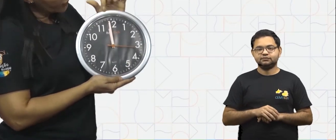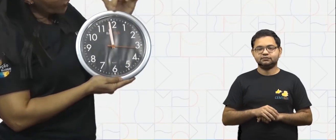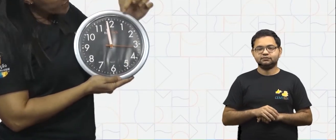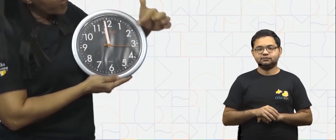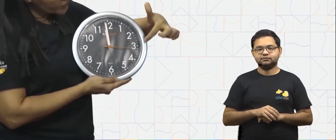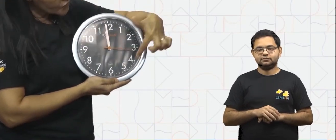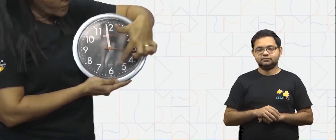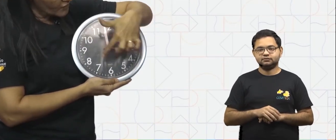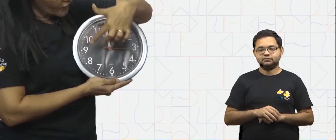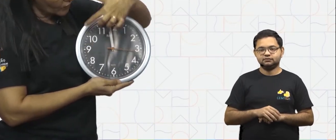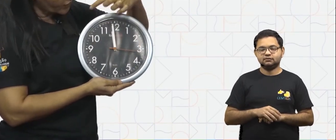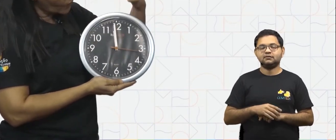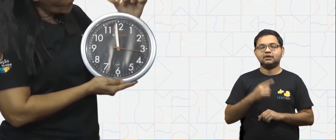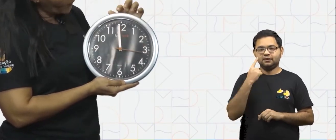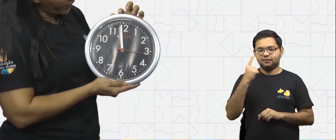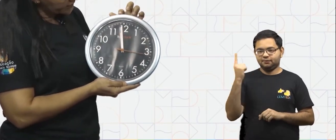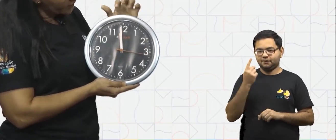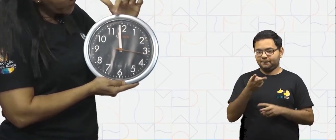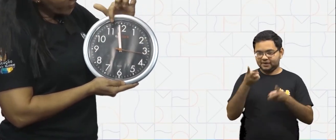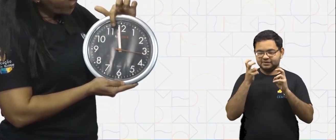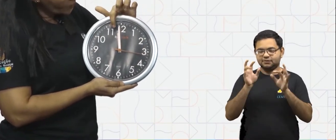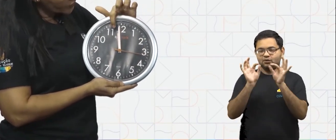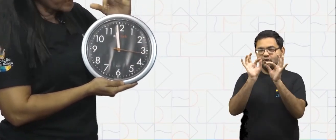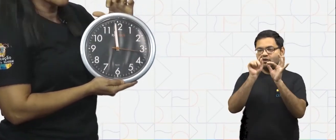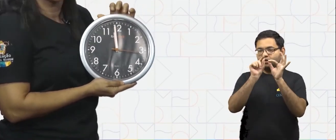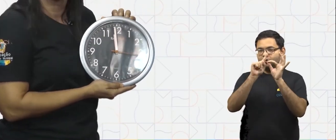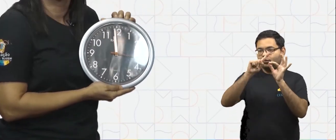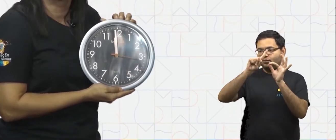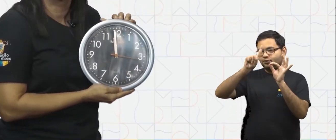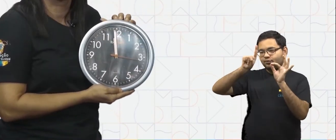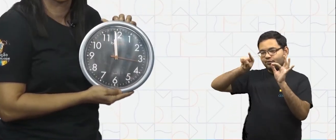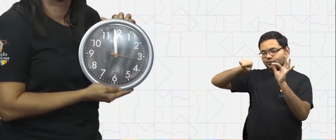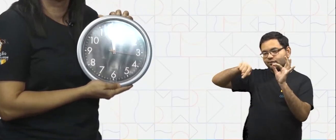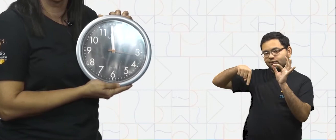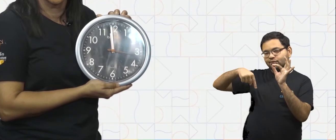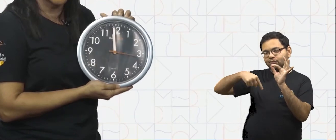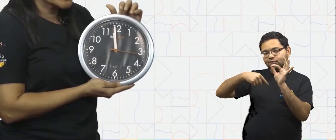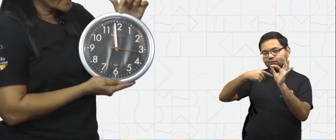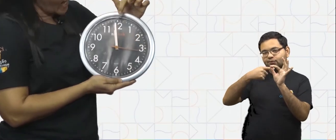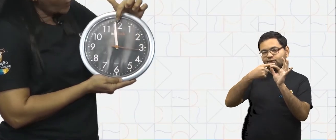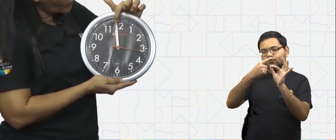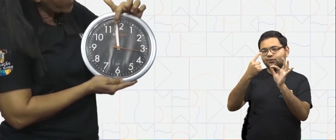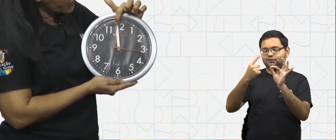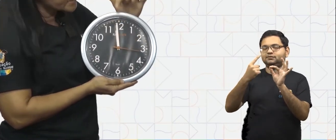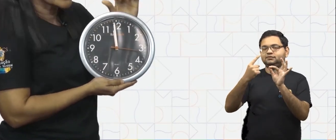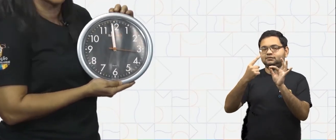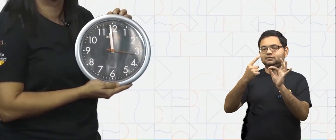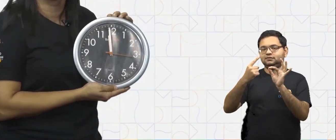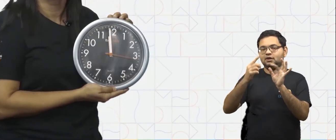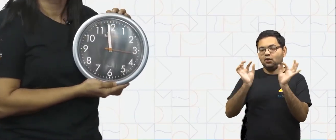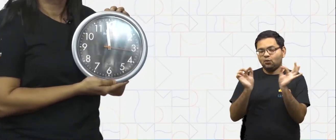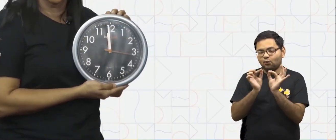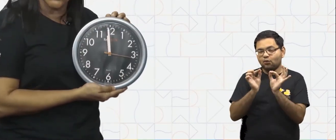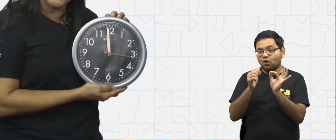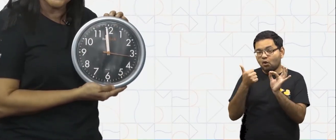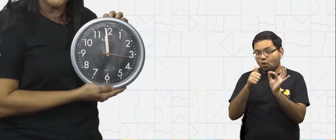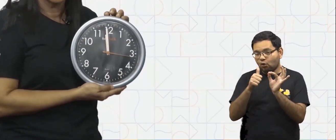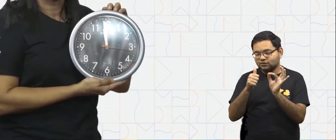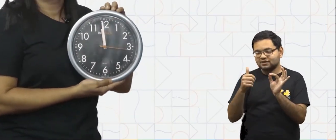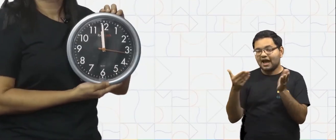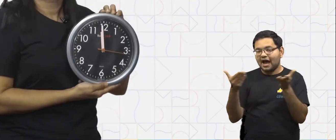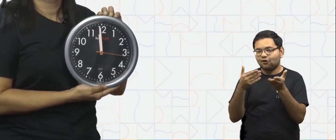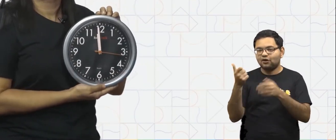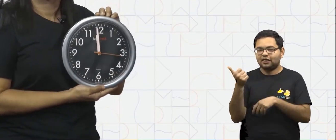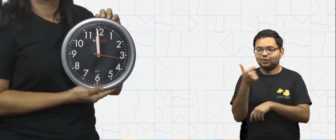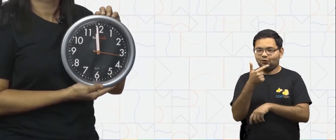E nós demos 1 volta completa, e o ponteiro pequeno que estava no 11, agora ele está no 12.